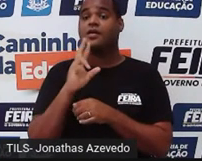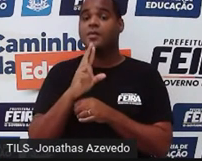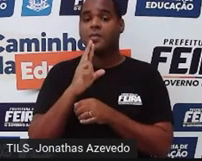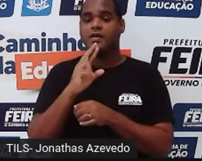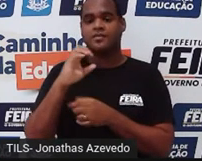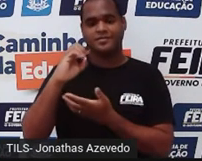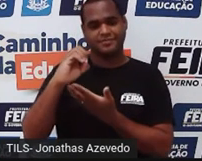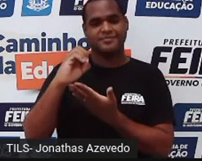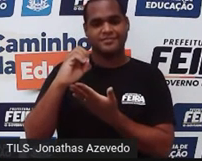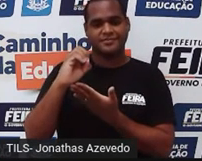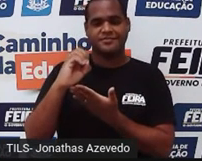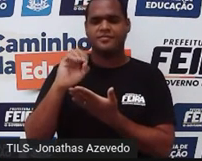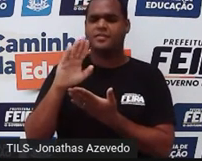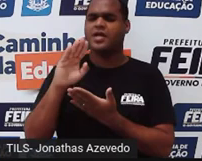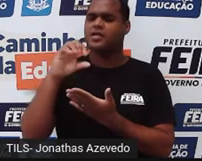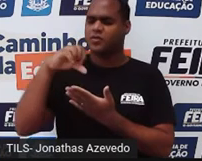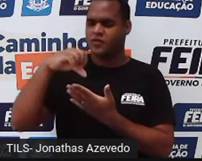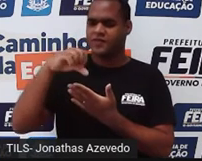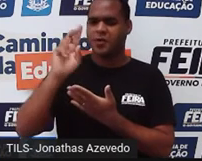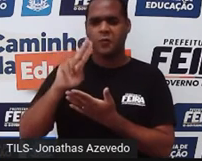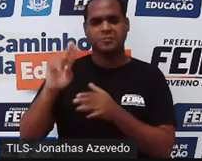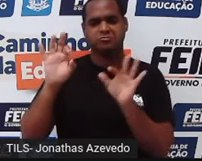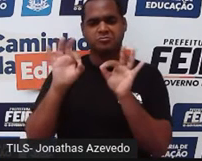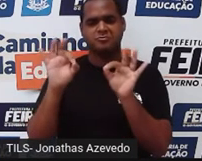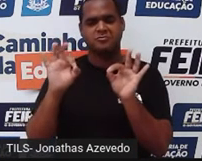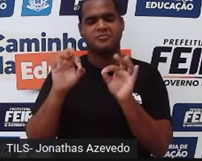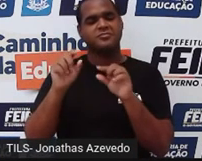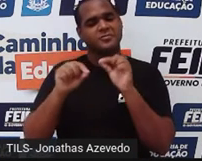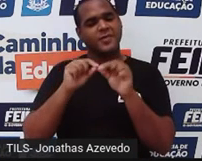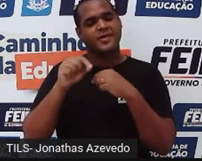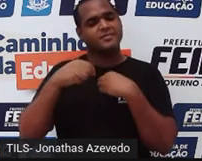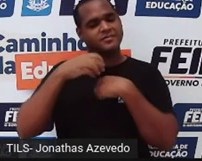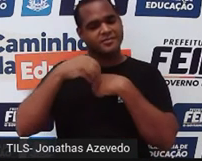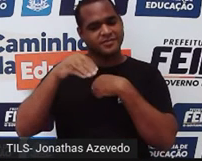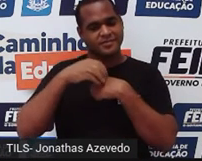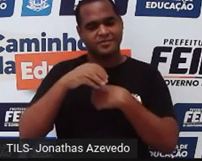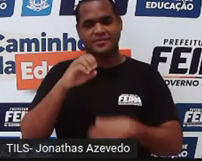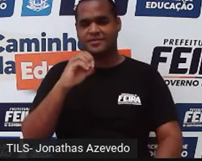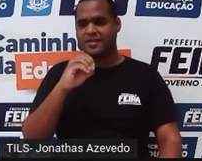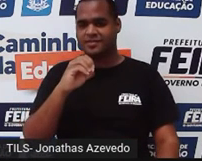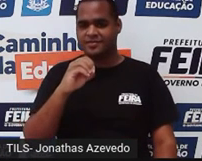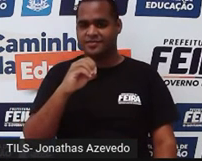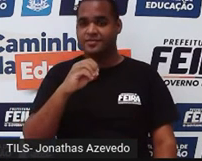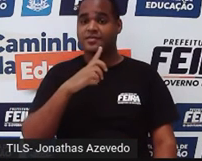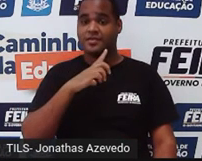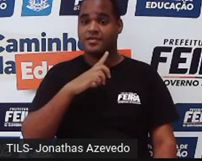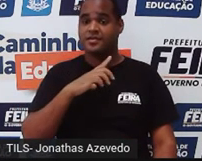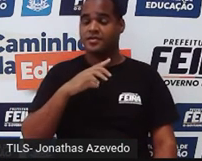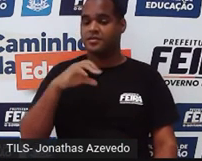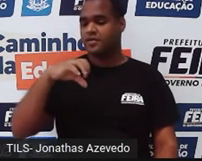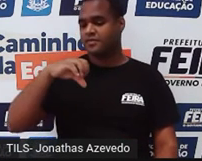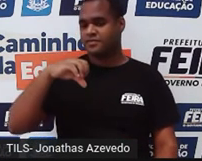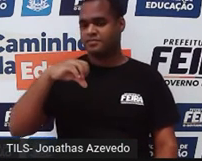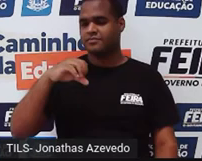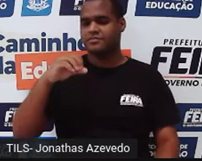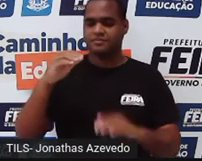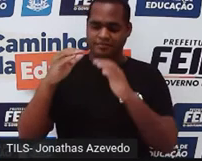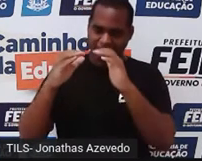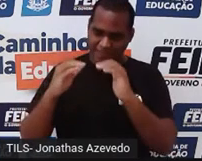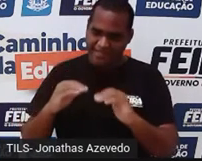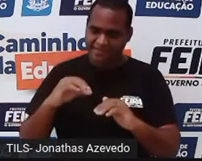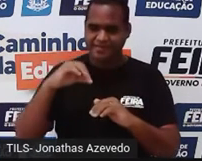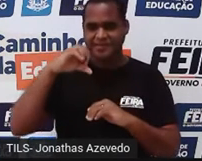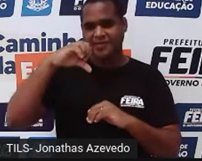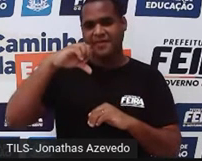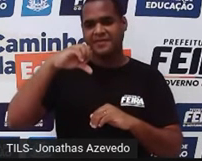E aquele 9 que não foi usado, a gente leva lá para o 0. A gente fala assim, desce o 9, baixa o 9. É isso